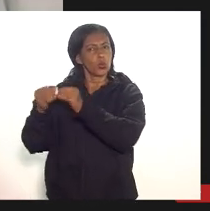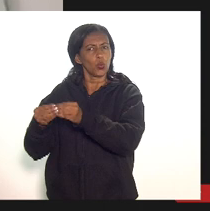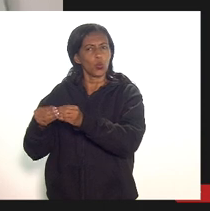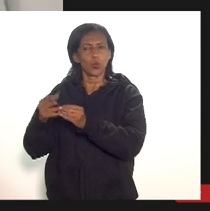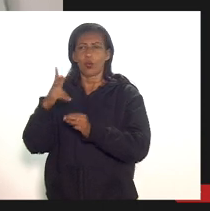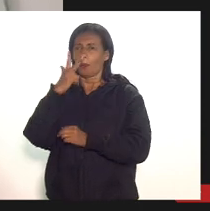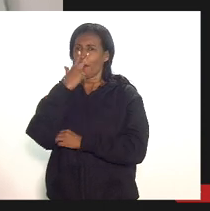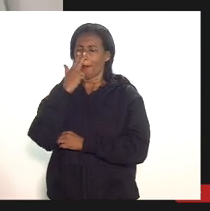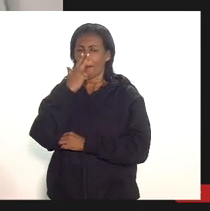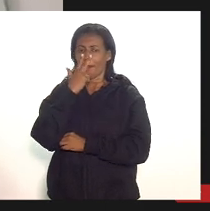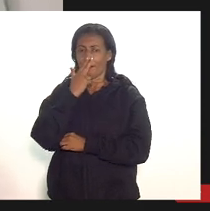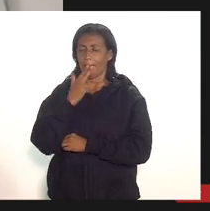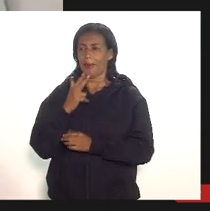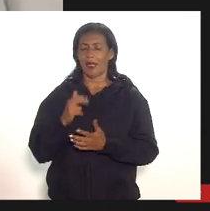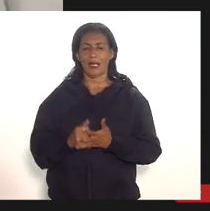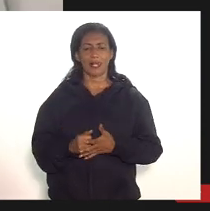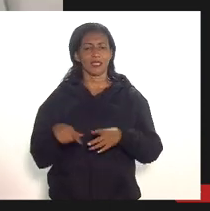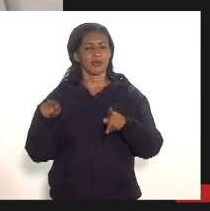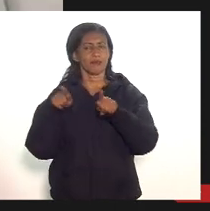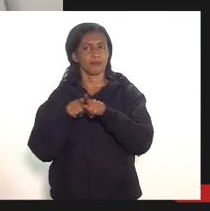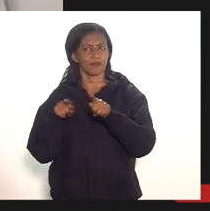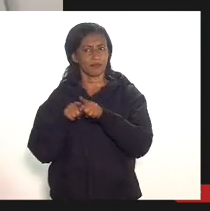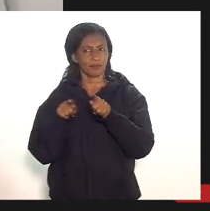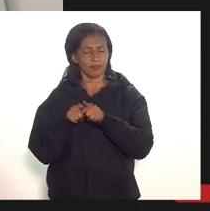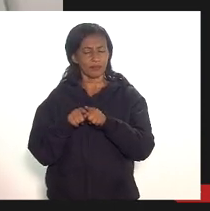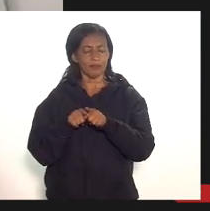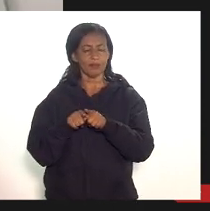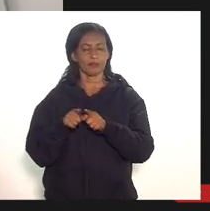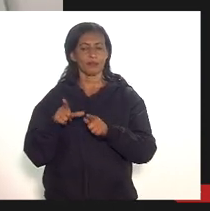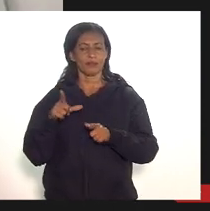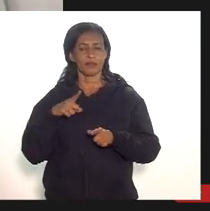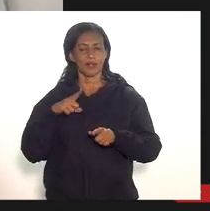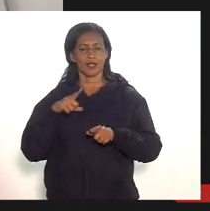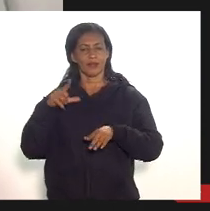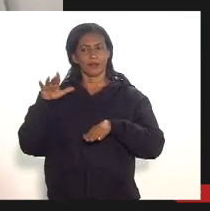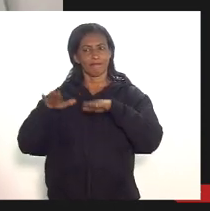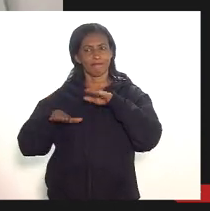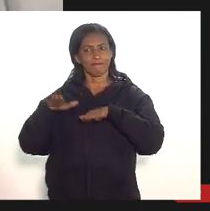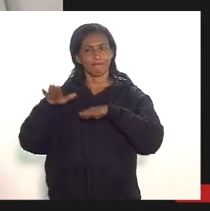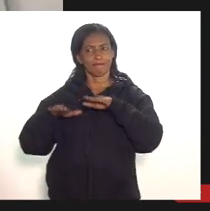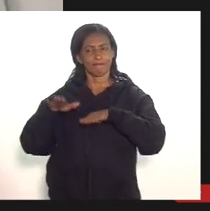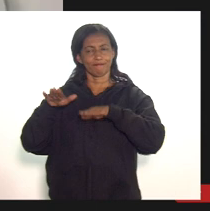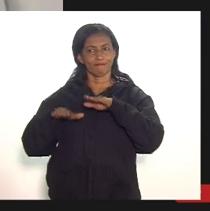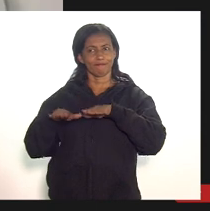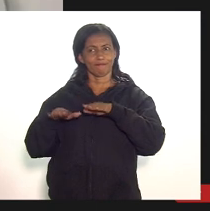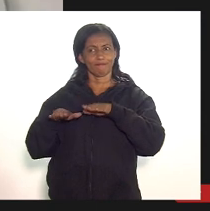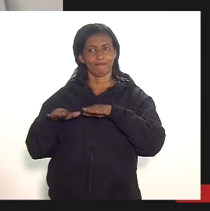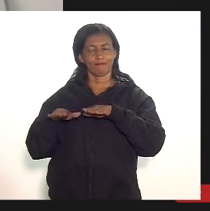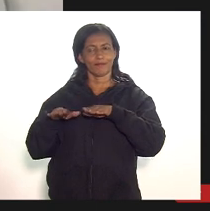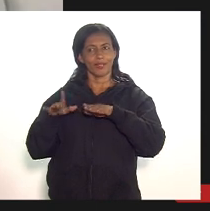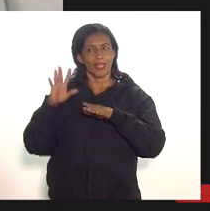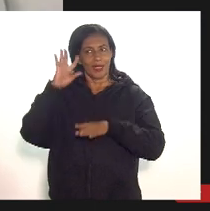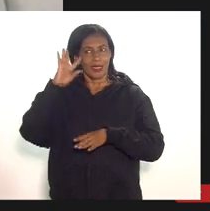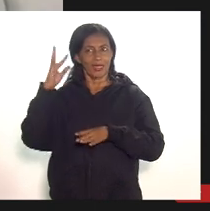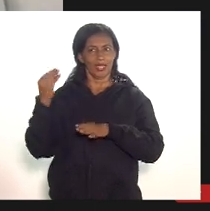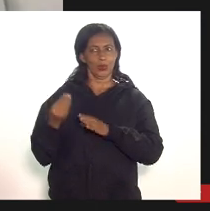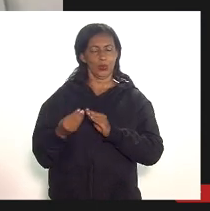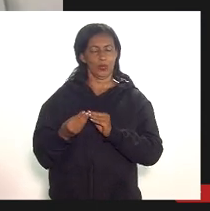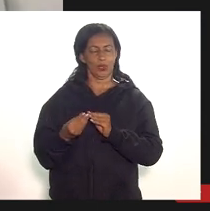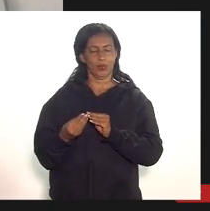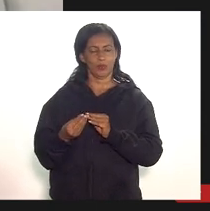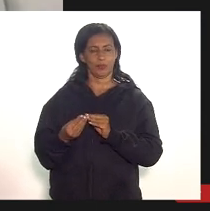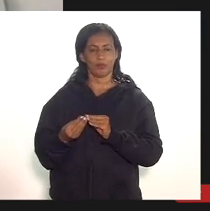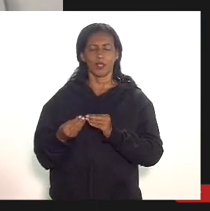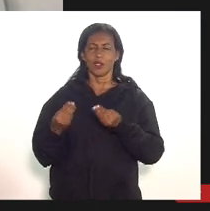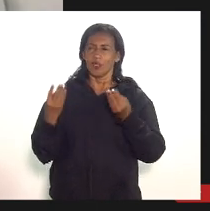parece aí que também está havendo um bis in idem né na questão da dedução então eu acho que